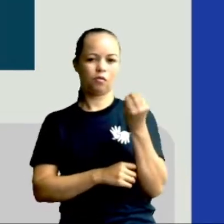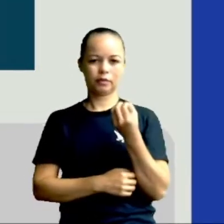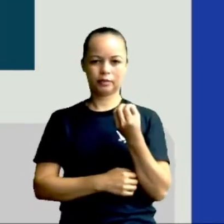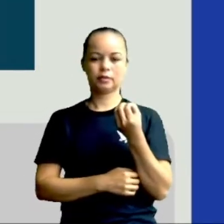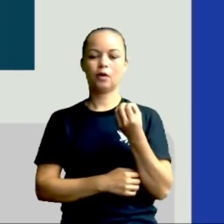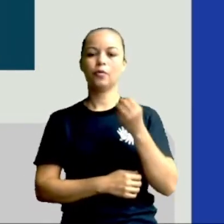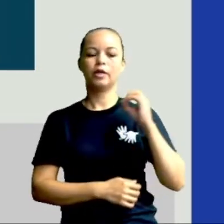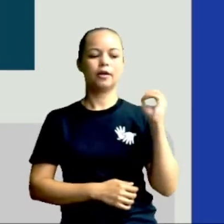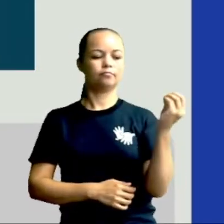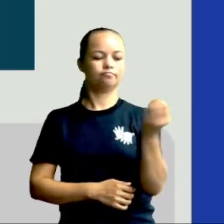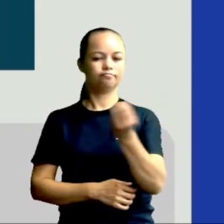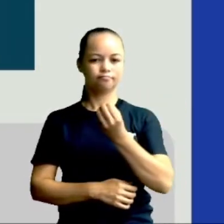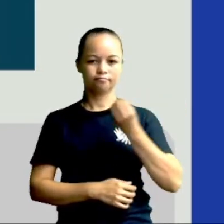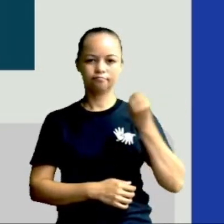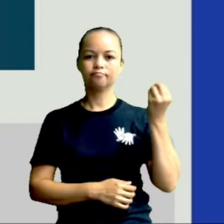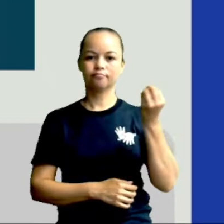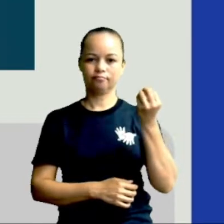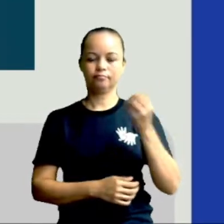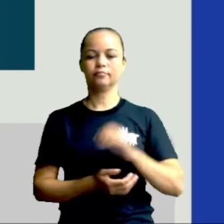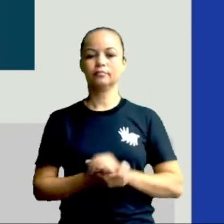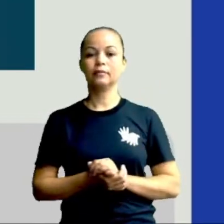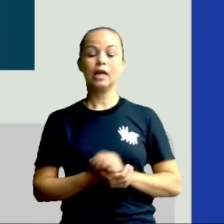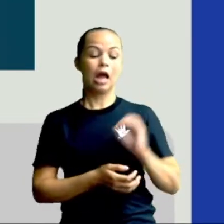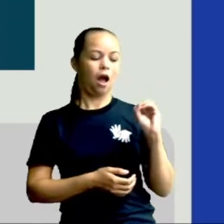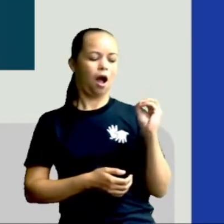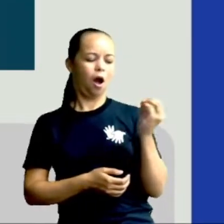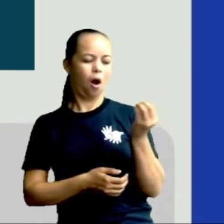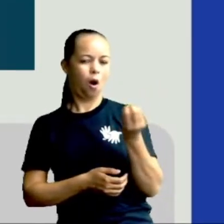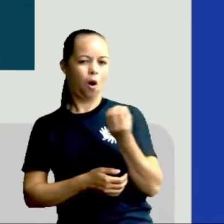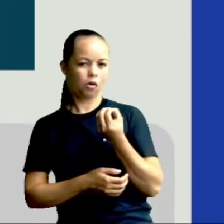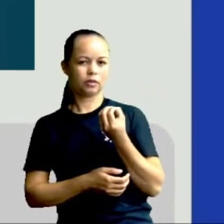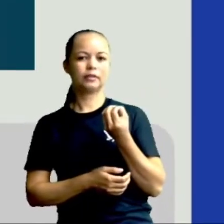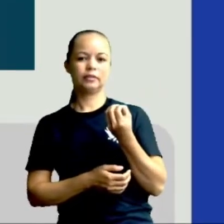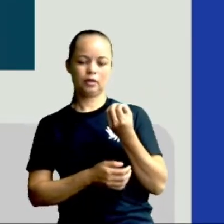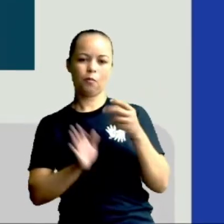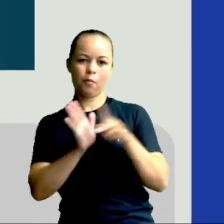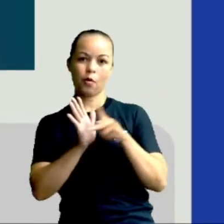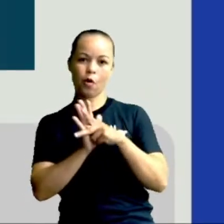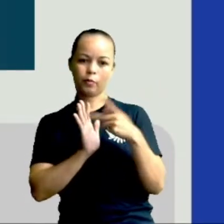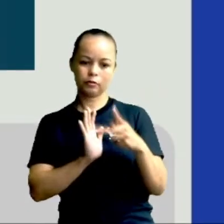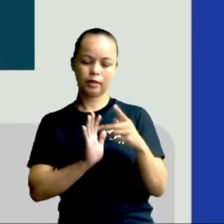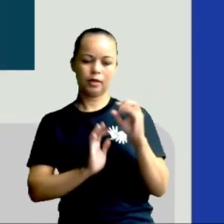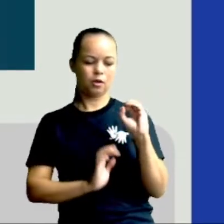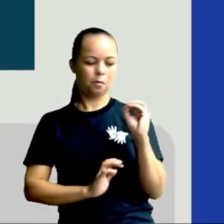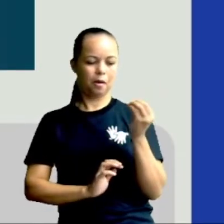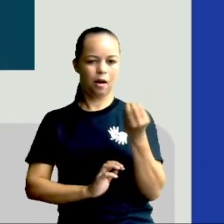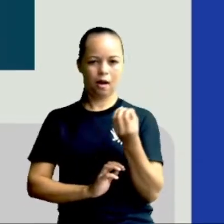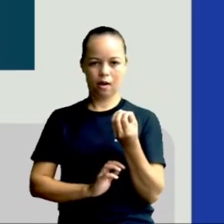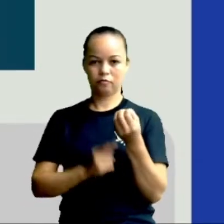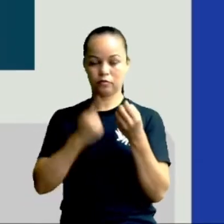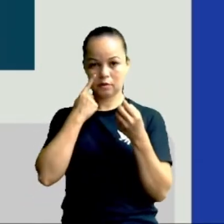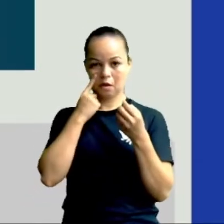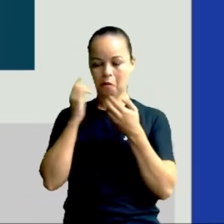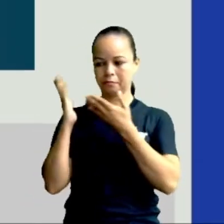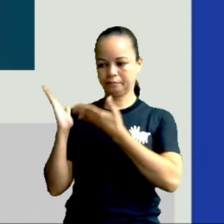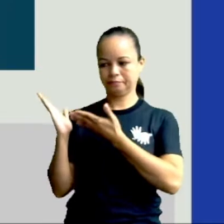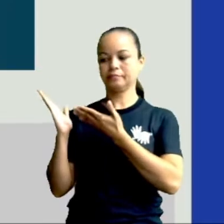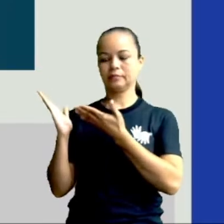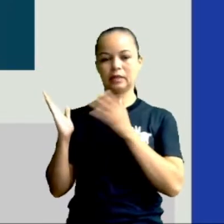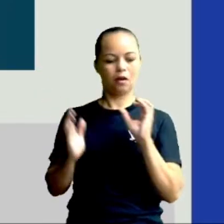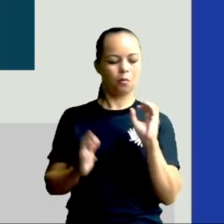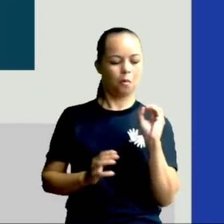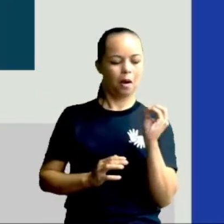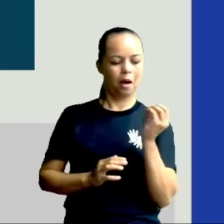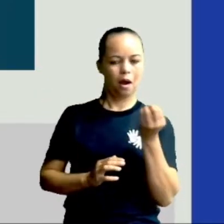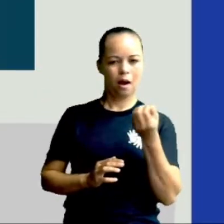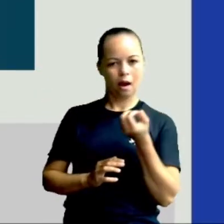A rotação é o movimento que a Terra realiza em torno de si mesma. Certo? O peito você está vendo aí na imagem. Ela fica